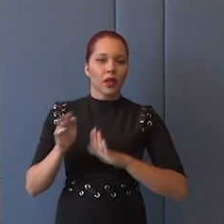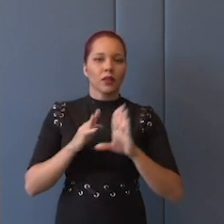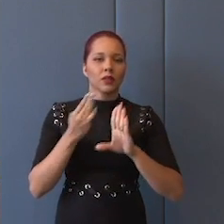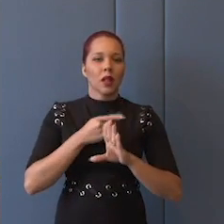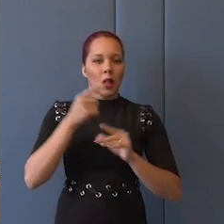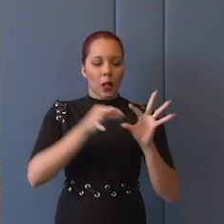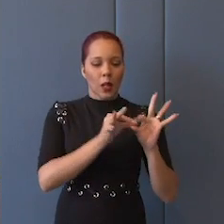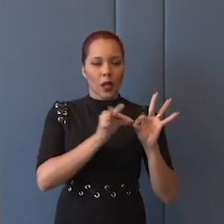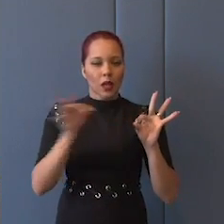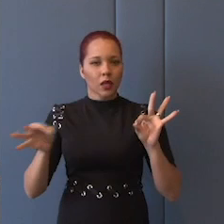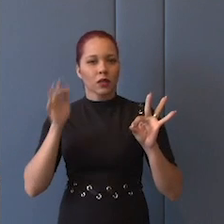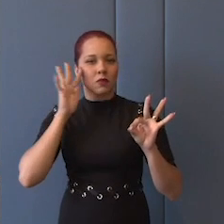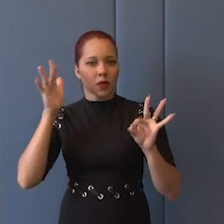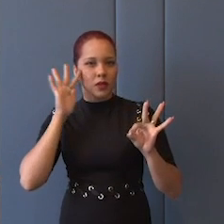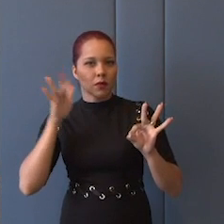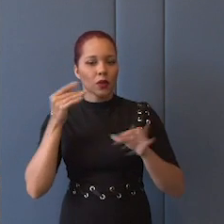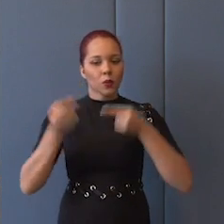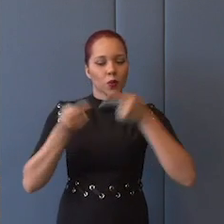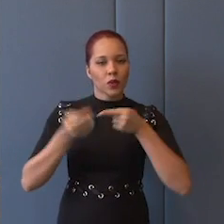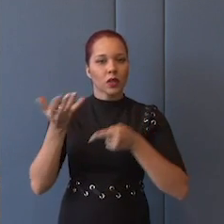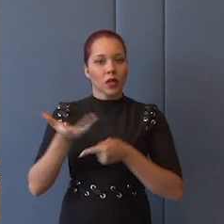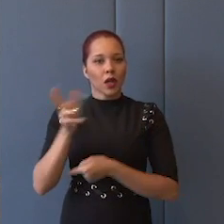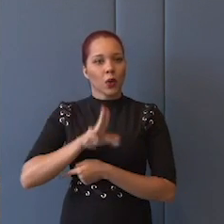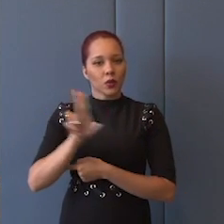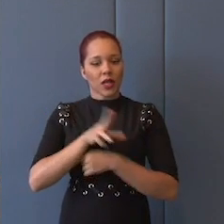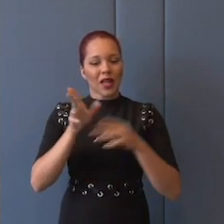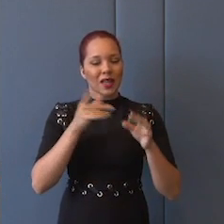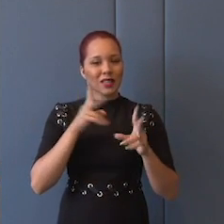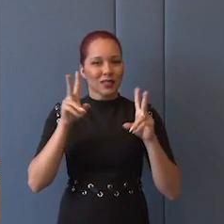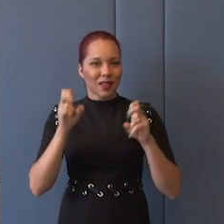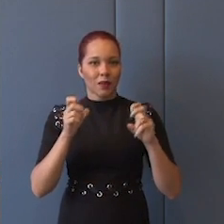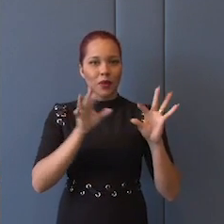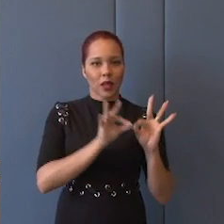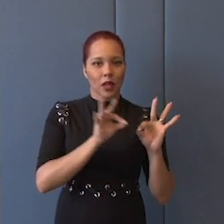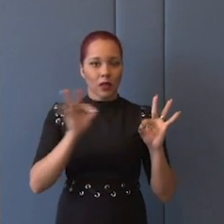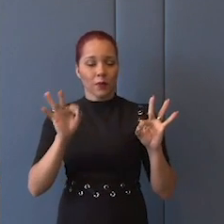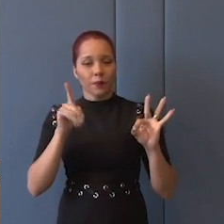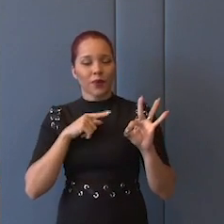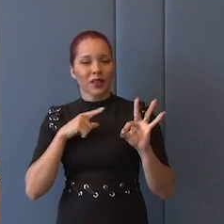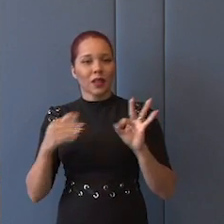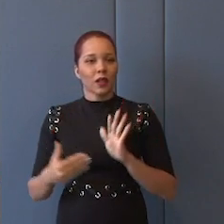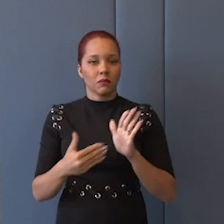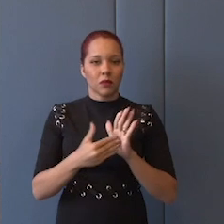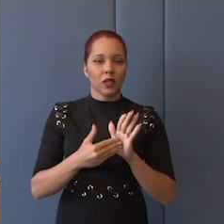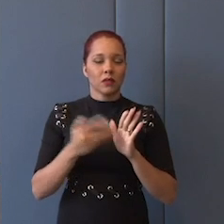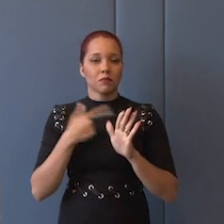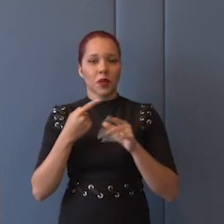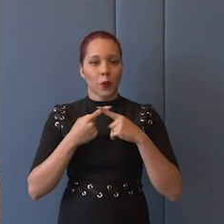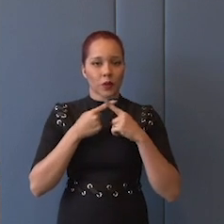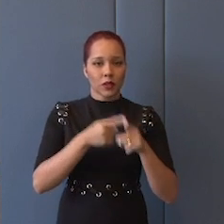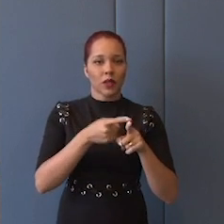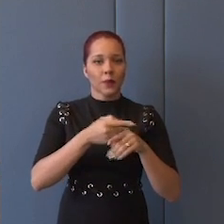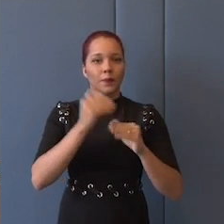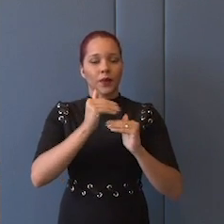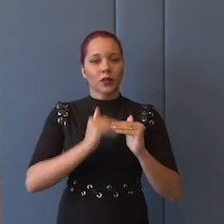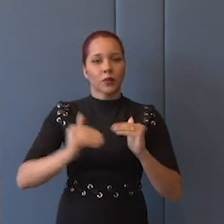de pensamento, determinadas correntes políticas, querem usar o tema da migração para limitar, para contestar a soberania